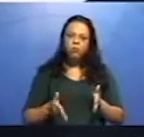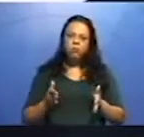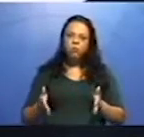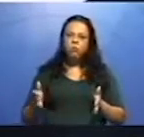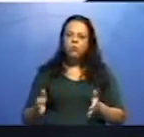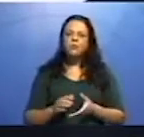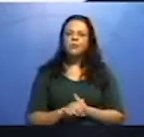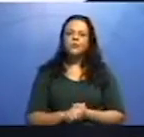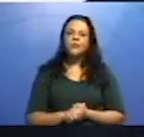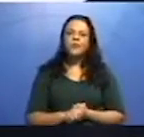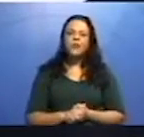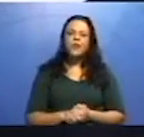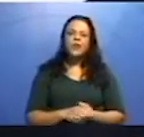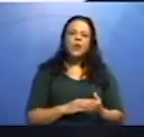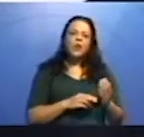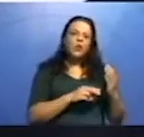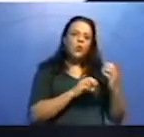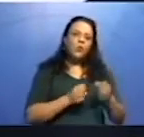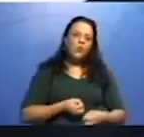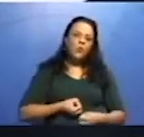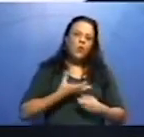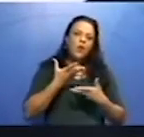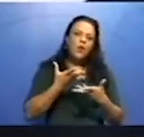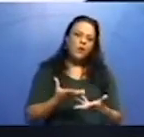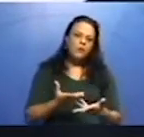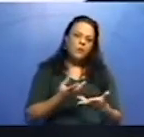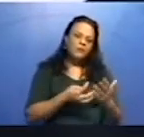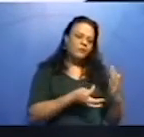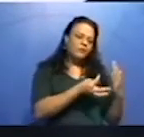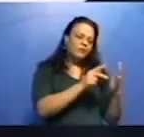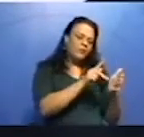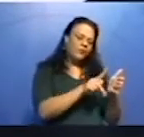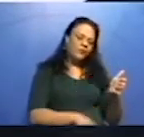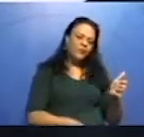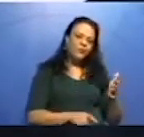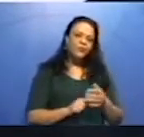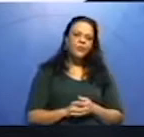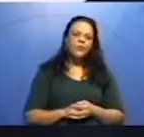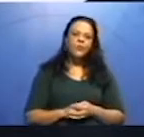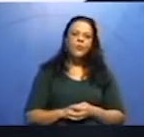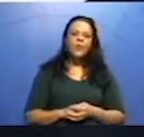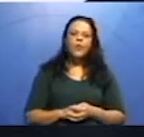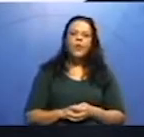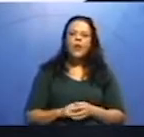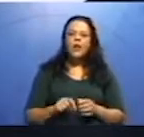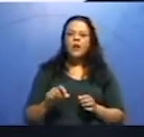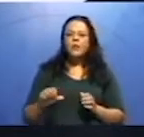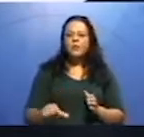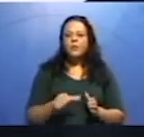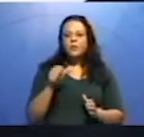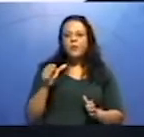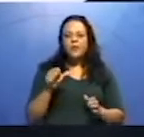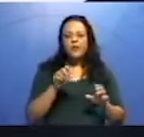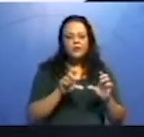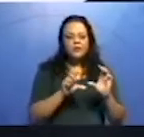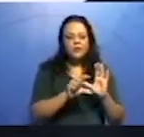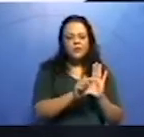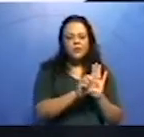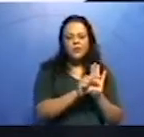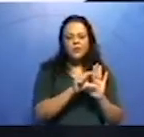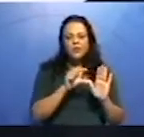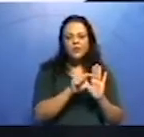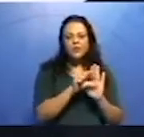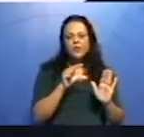Leia o poema Naus e Nós. Depois, observe que na primeira estrofe, os versos são formados por